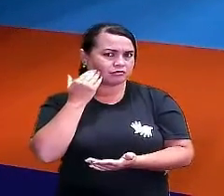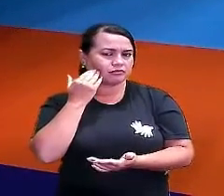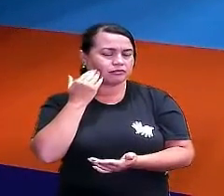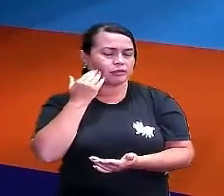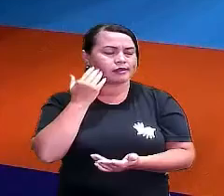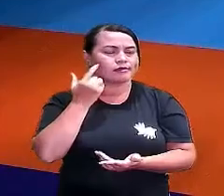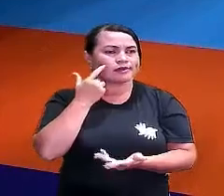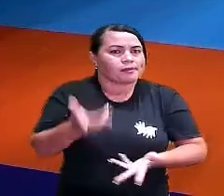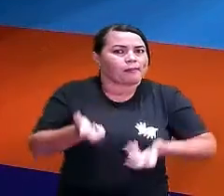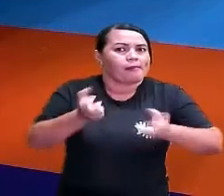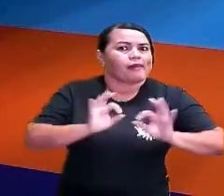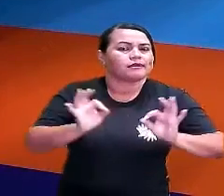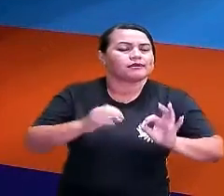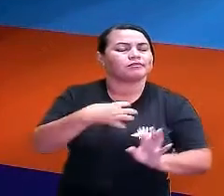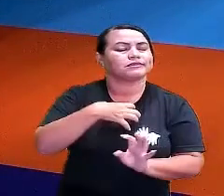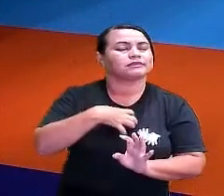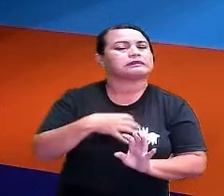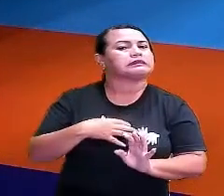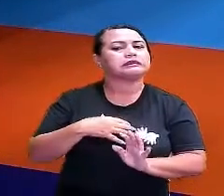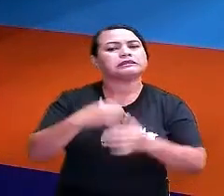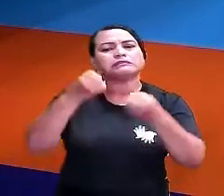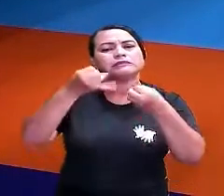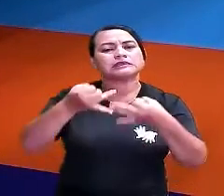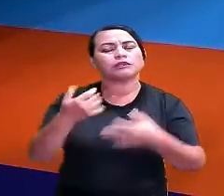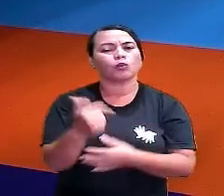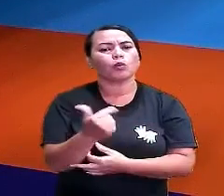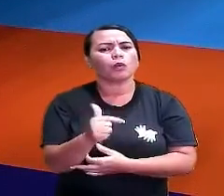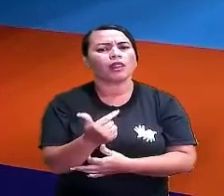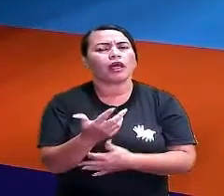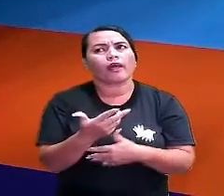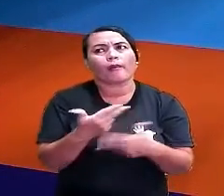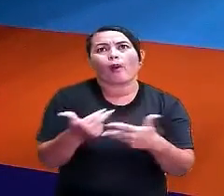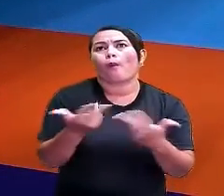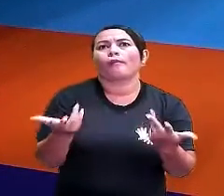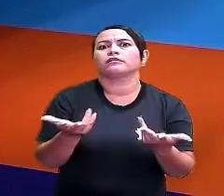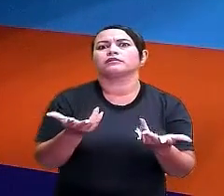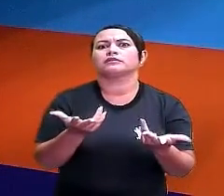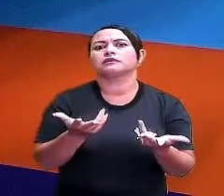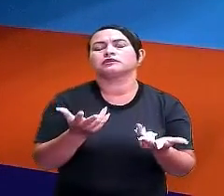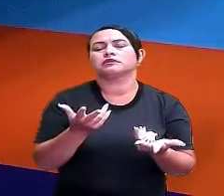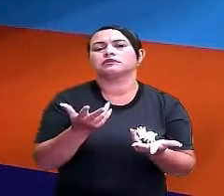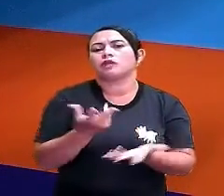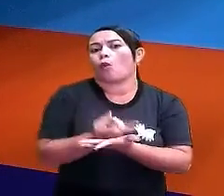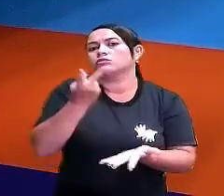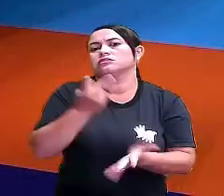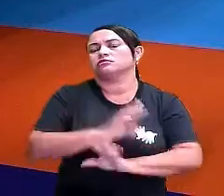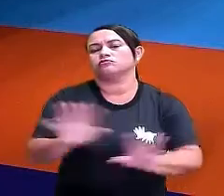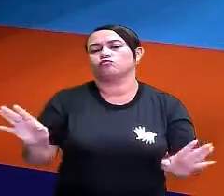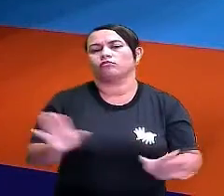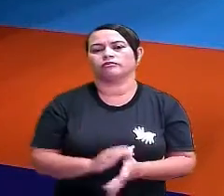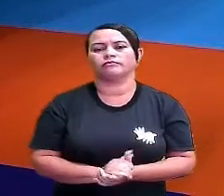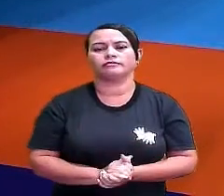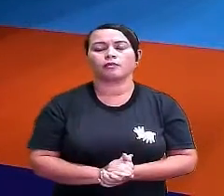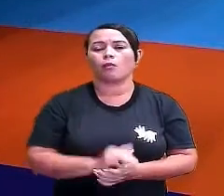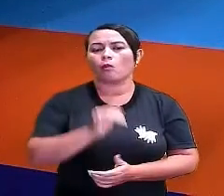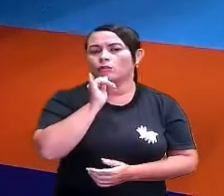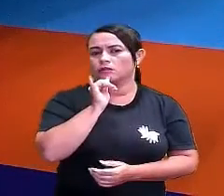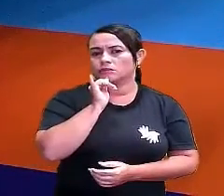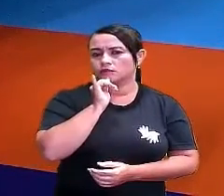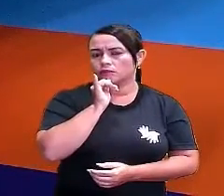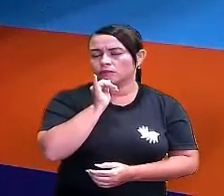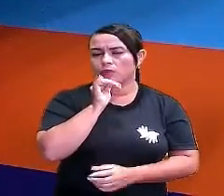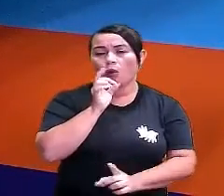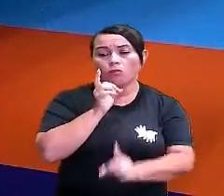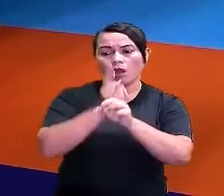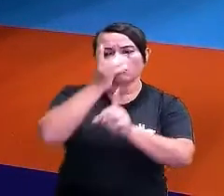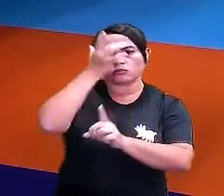forma aleatória, sem motivo, sem explicação, é uma coisa que aconteceu, tá bom? Por exemplo, encontrar